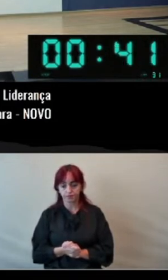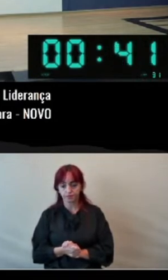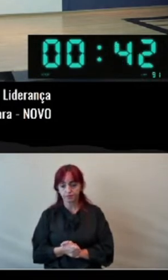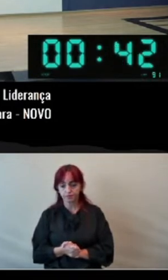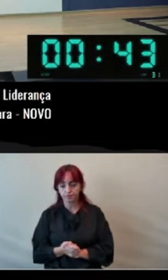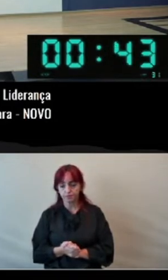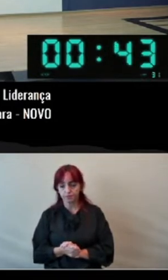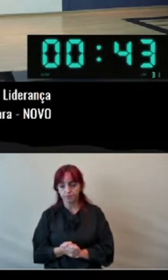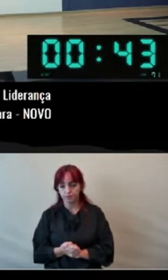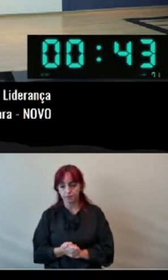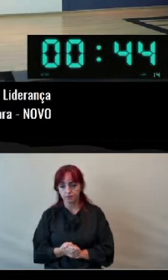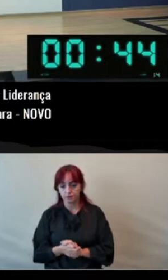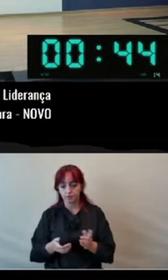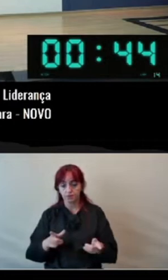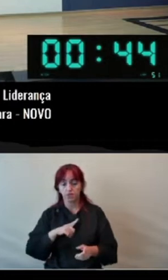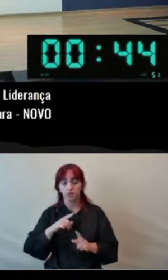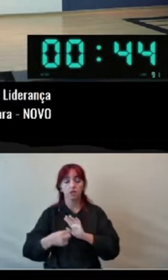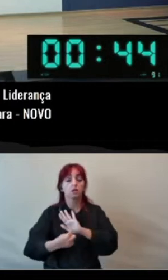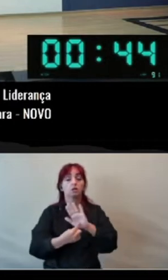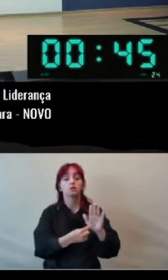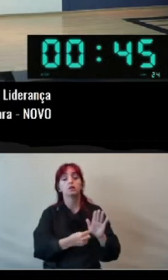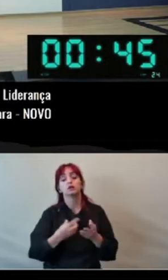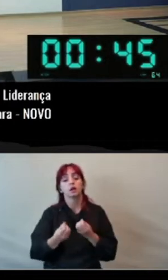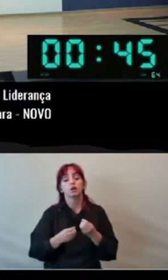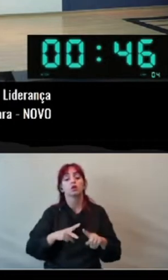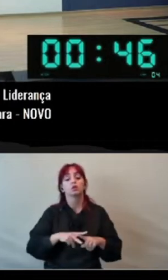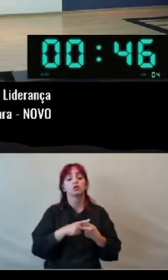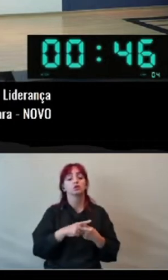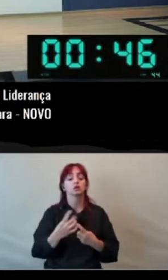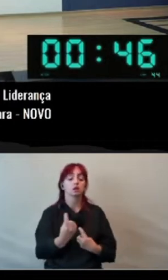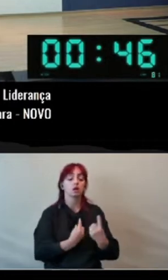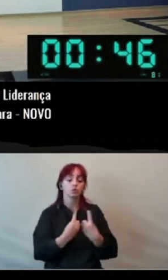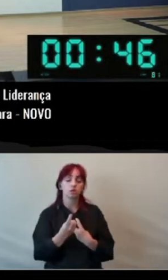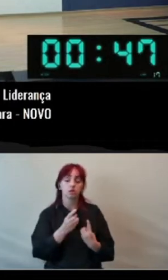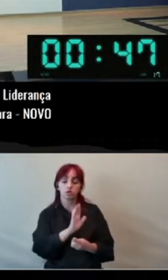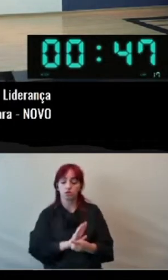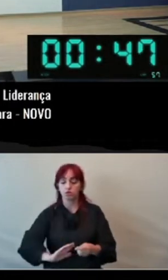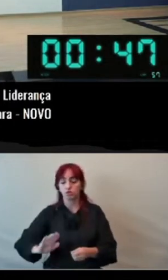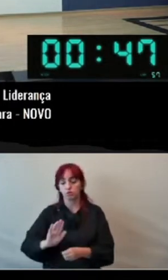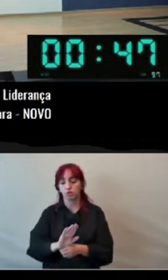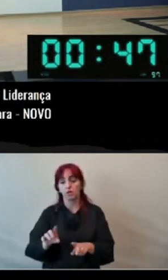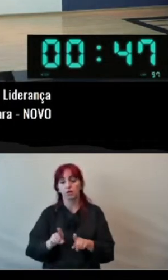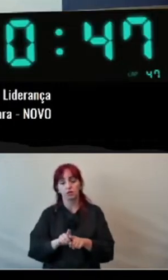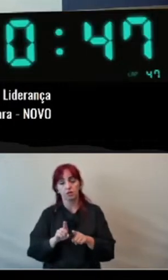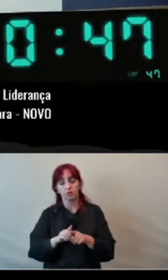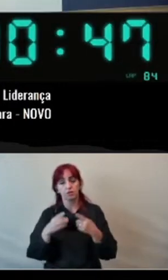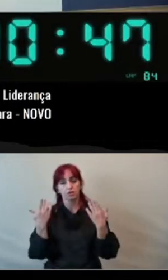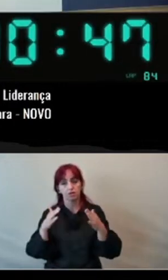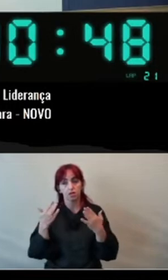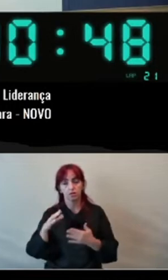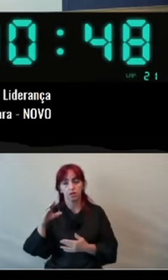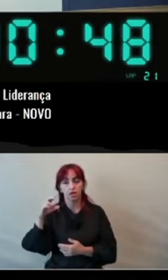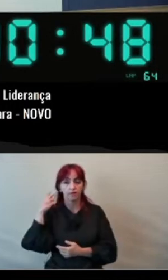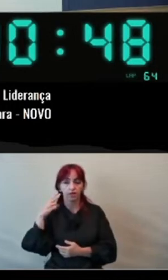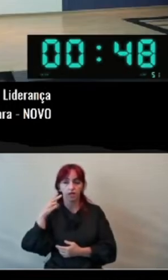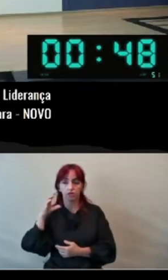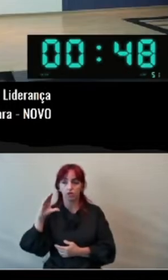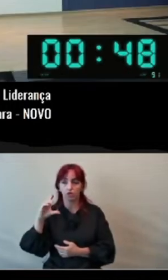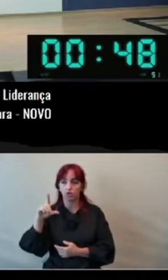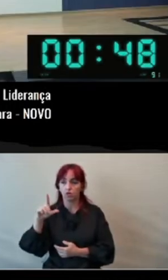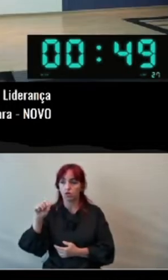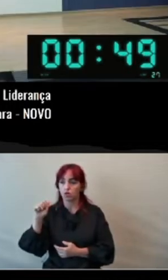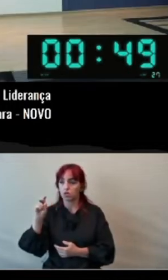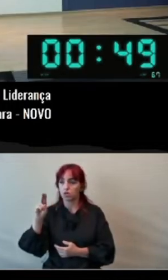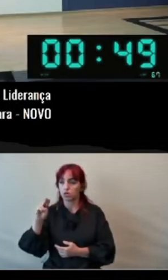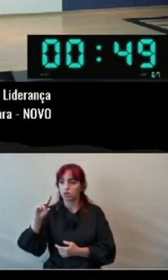Uma solução para o trânsito do nosso bairro. Quero saudar aqui o vereador Claudinei do Link. Claudinei do Link está aqui